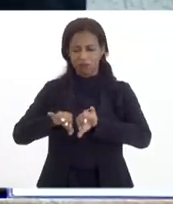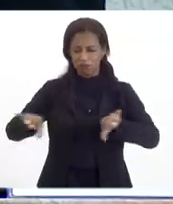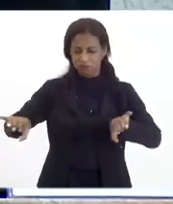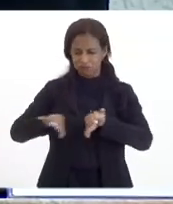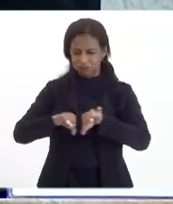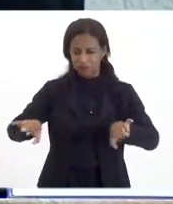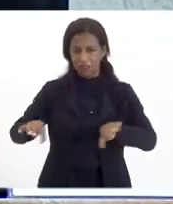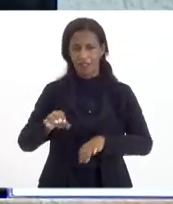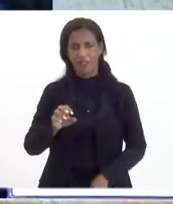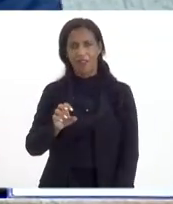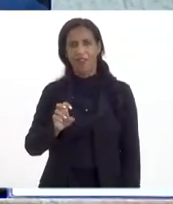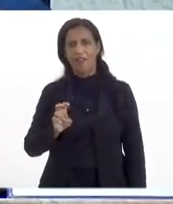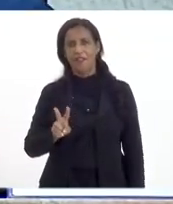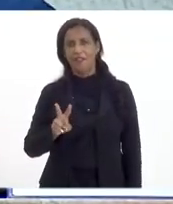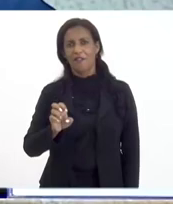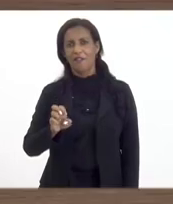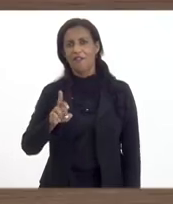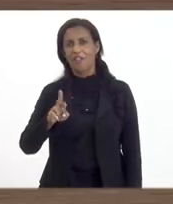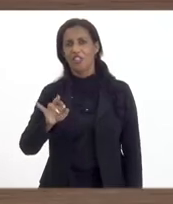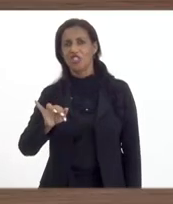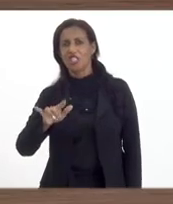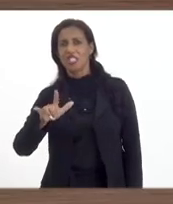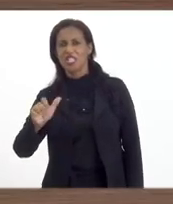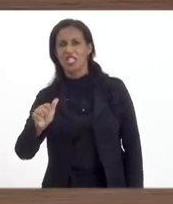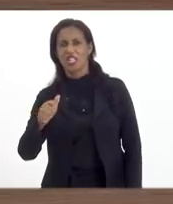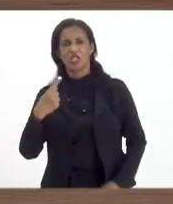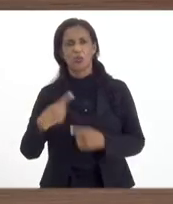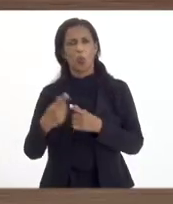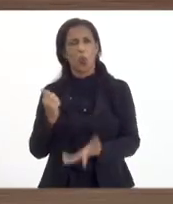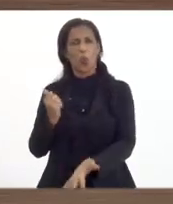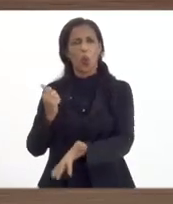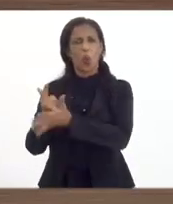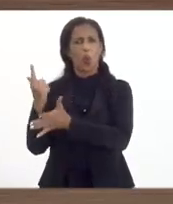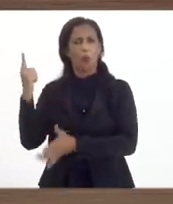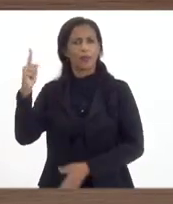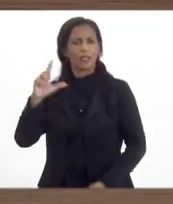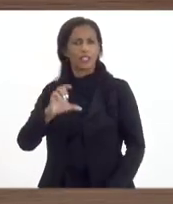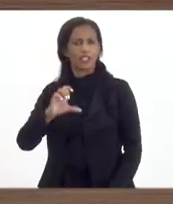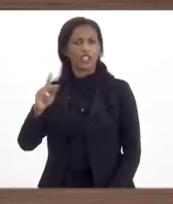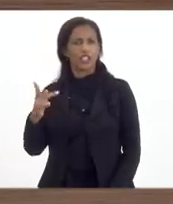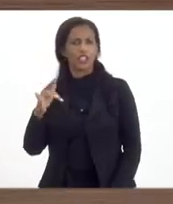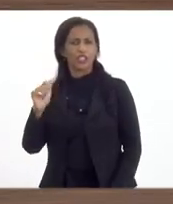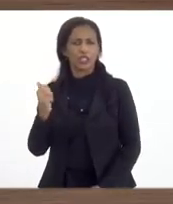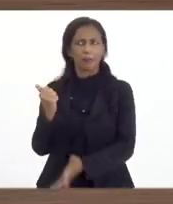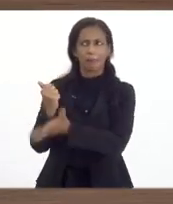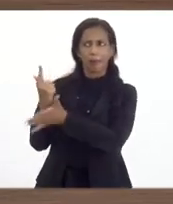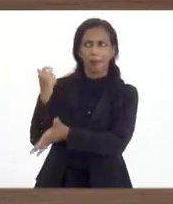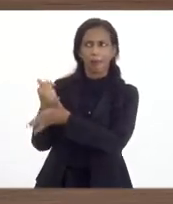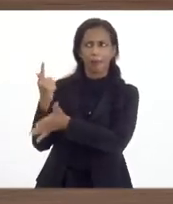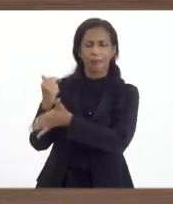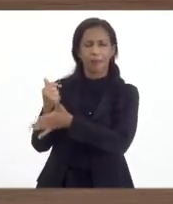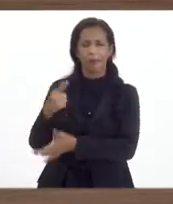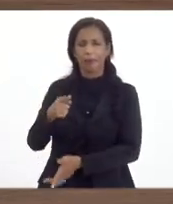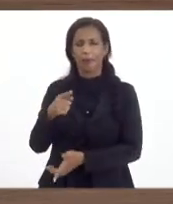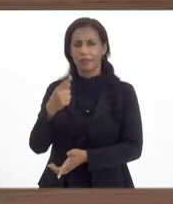hoje o Brasil importa muito da China os fertilizantes e segundo as notícias que a gente tem acompanhado, a China